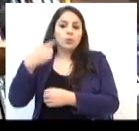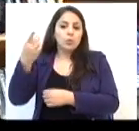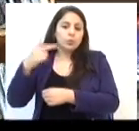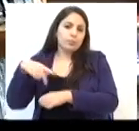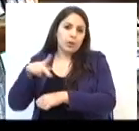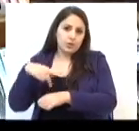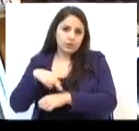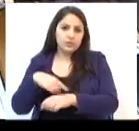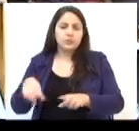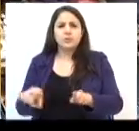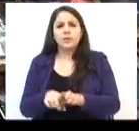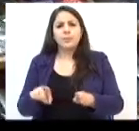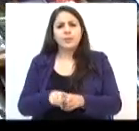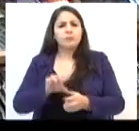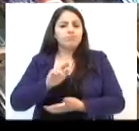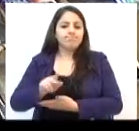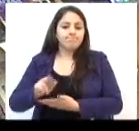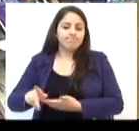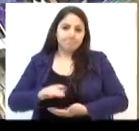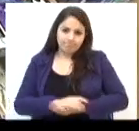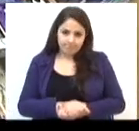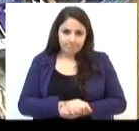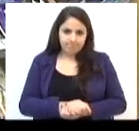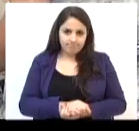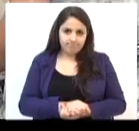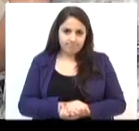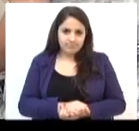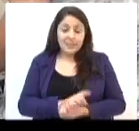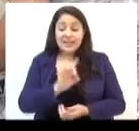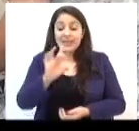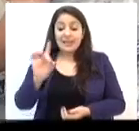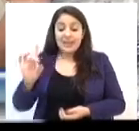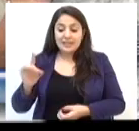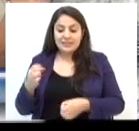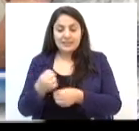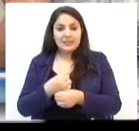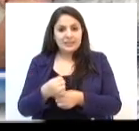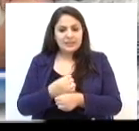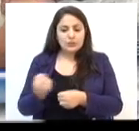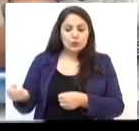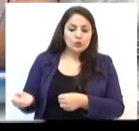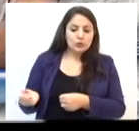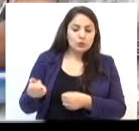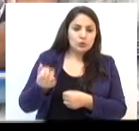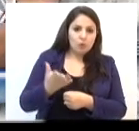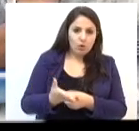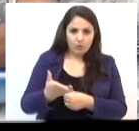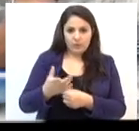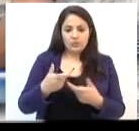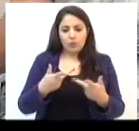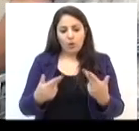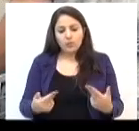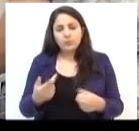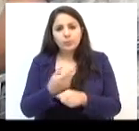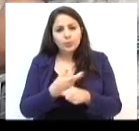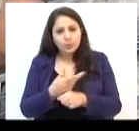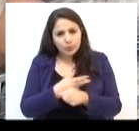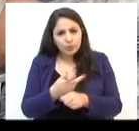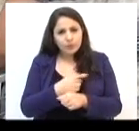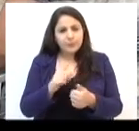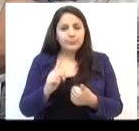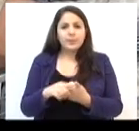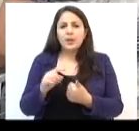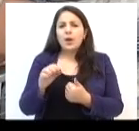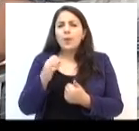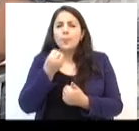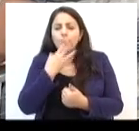com o Diário de Minicraft, o Diário de um Banana, que são os livros mais vendáveis. E a cada ano, novos atrativos se somam à feira do livro. Os